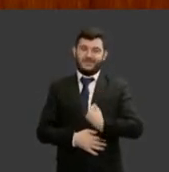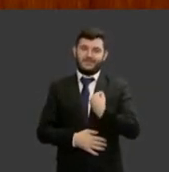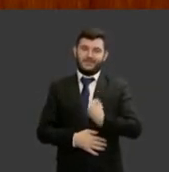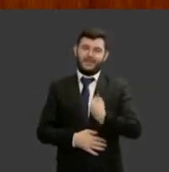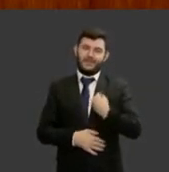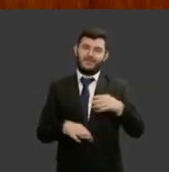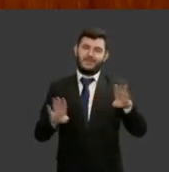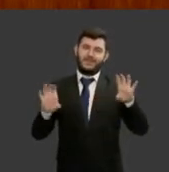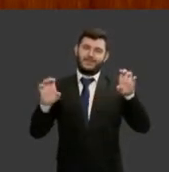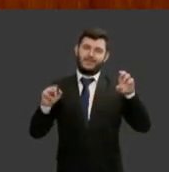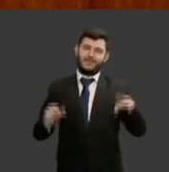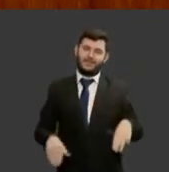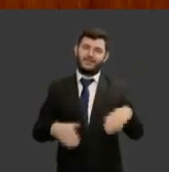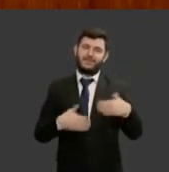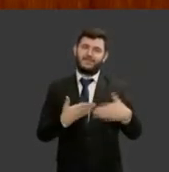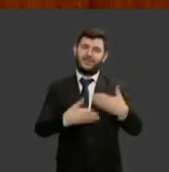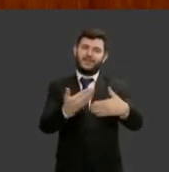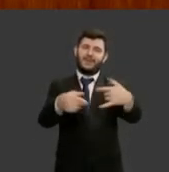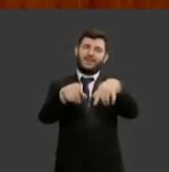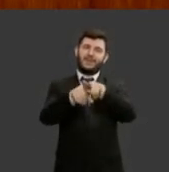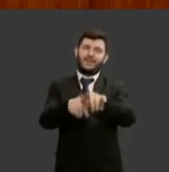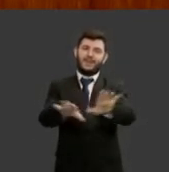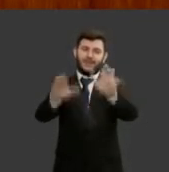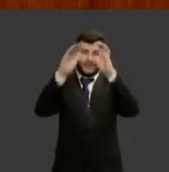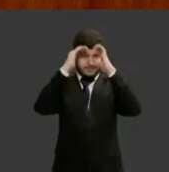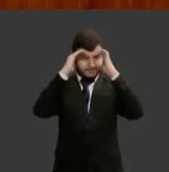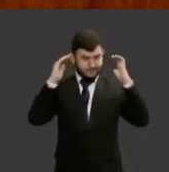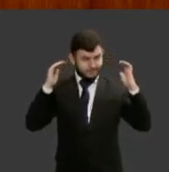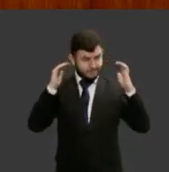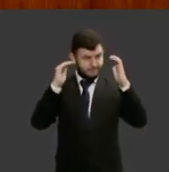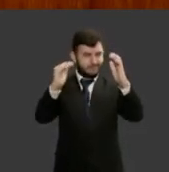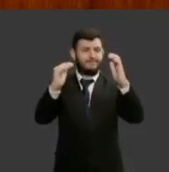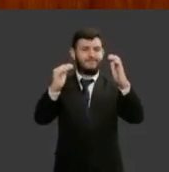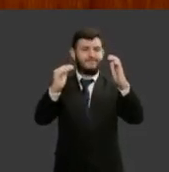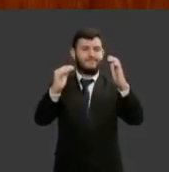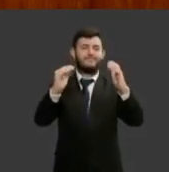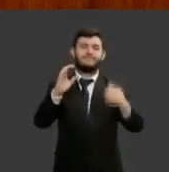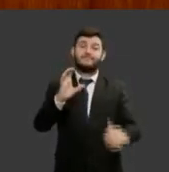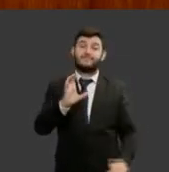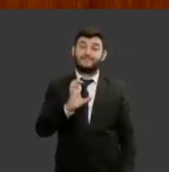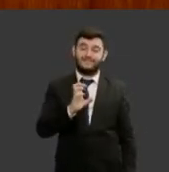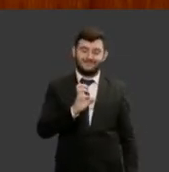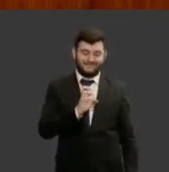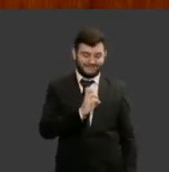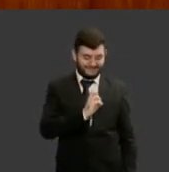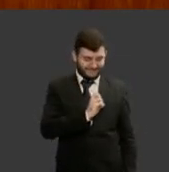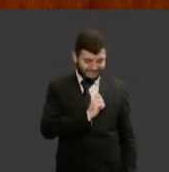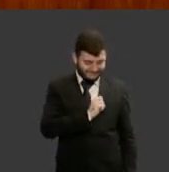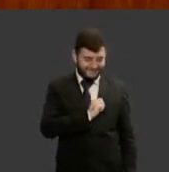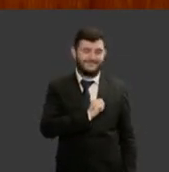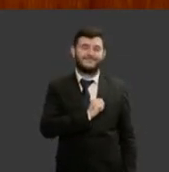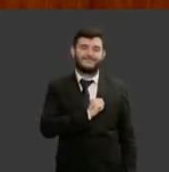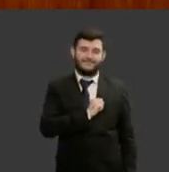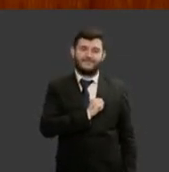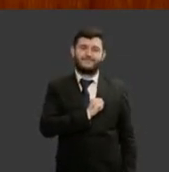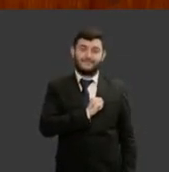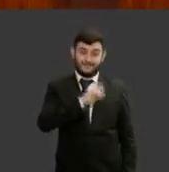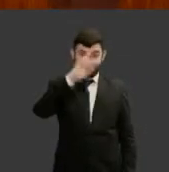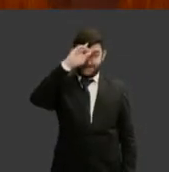todo respeito muito amor auto amor